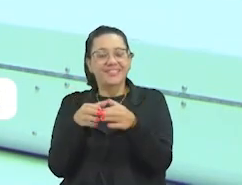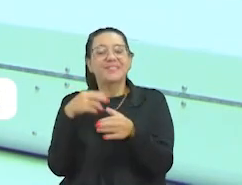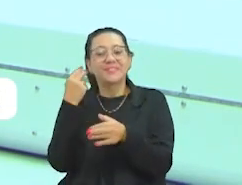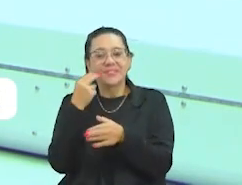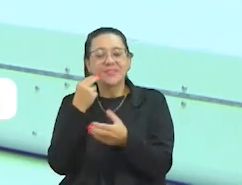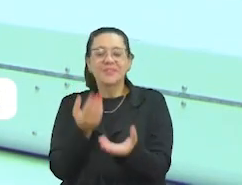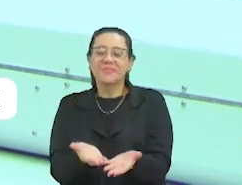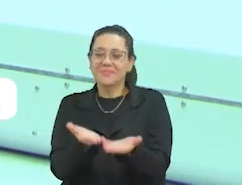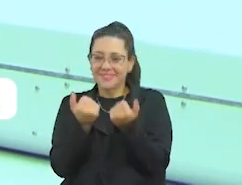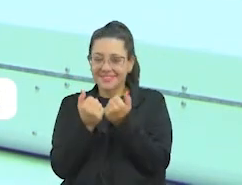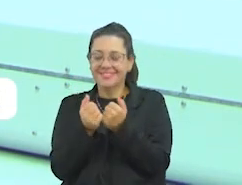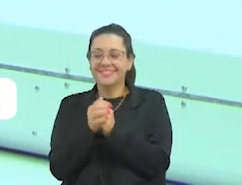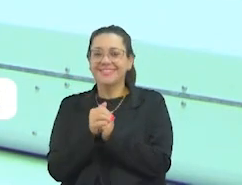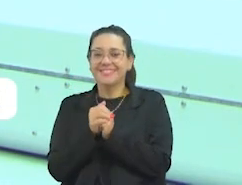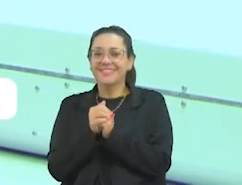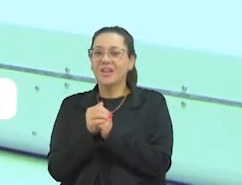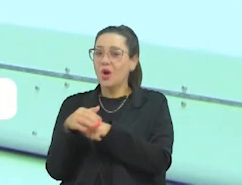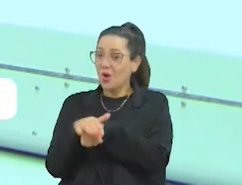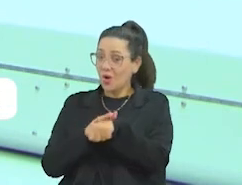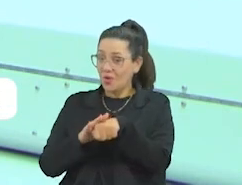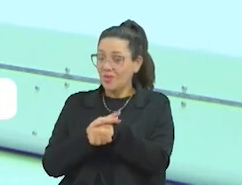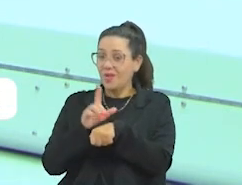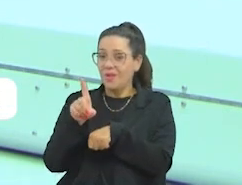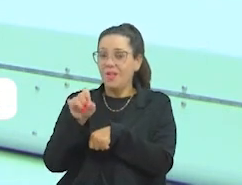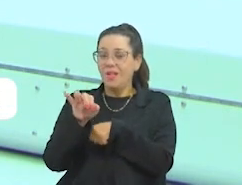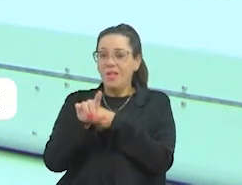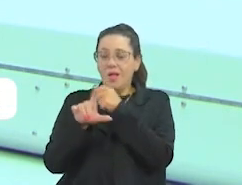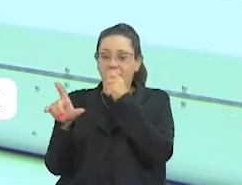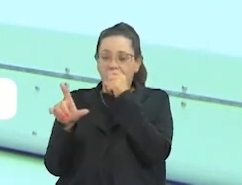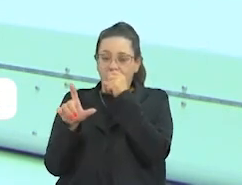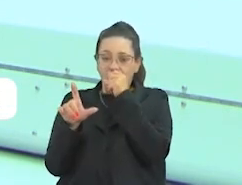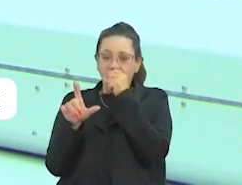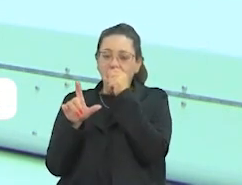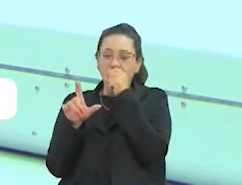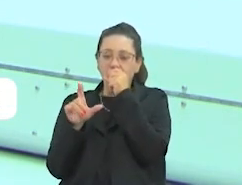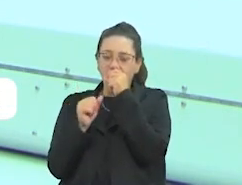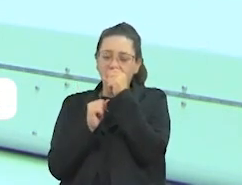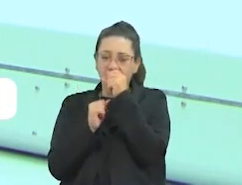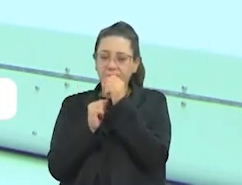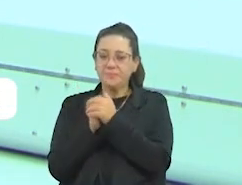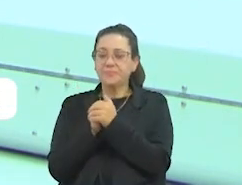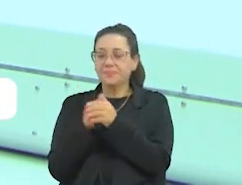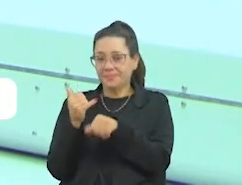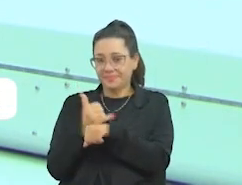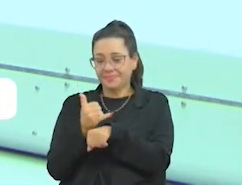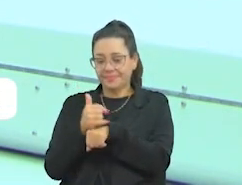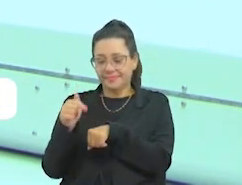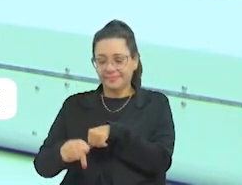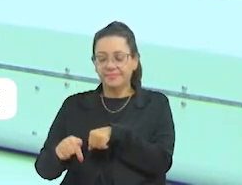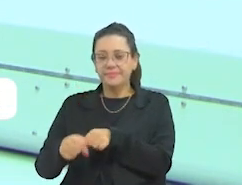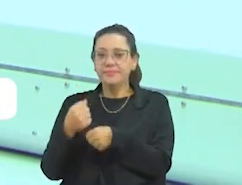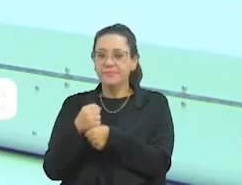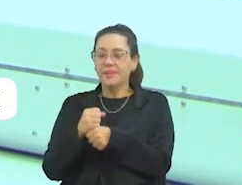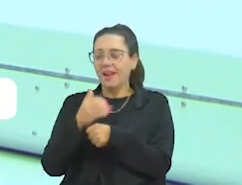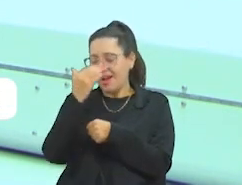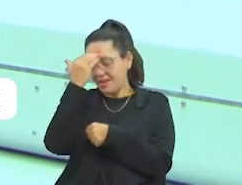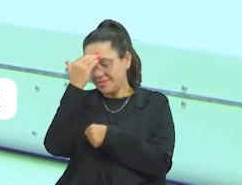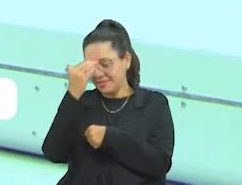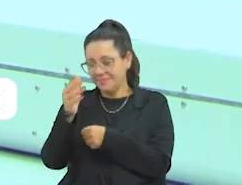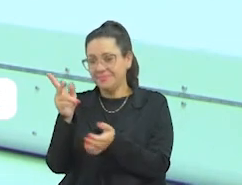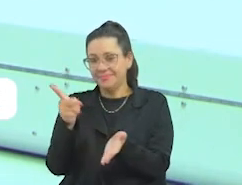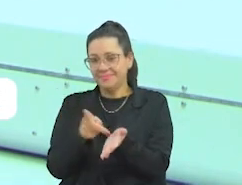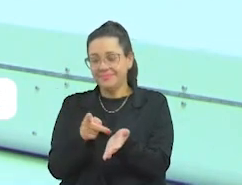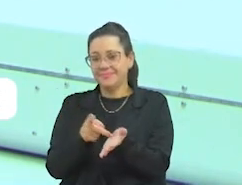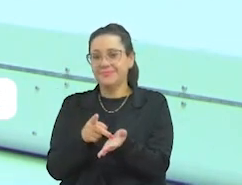A gente conversou ao vivo com o Daniel Davi, vereador de Votoporanga e também presidente da Câmara Municipal de Votoporanga. Agradecer a participação e, na